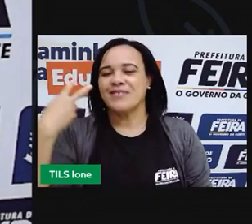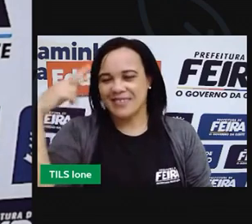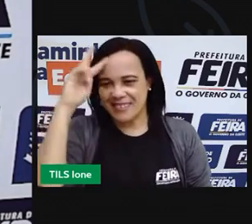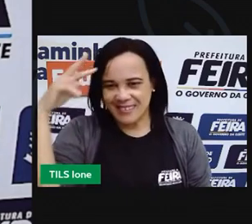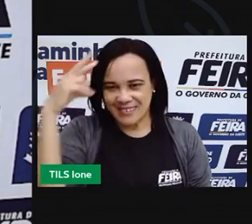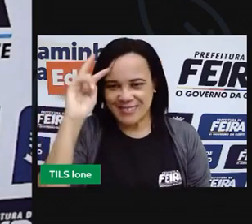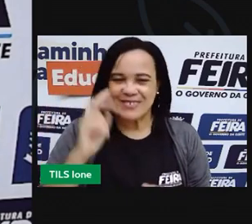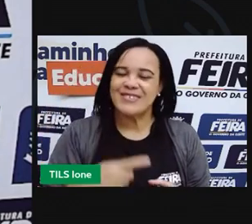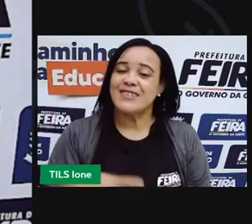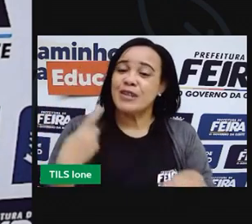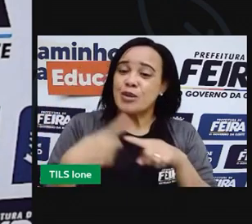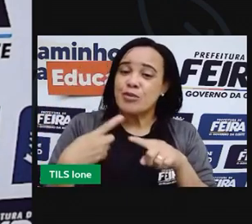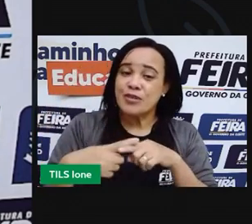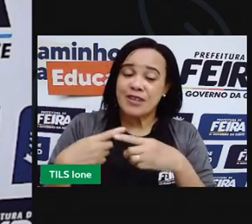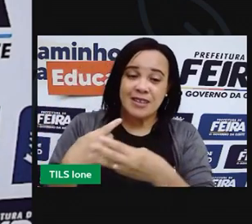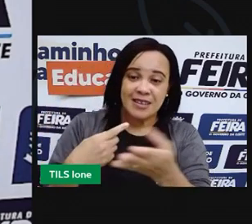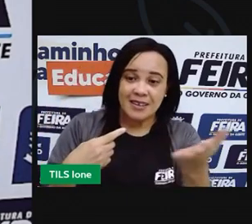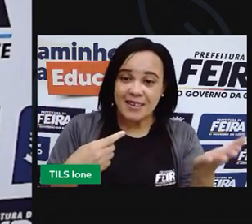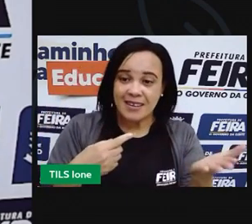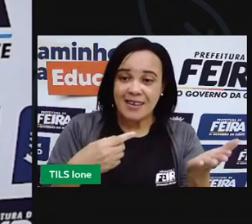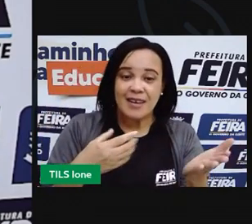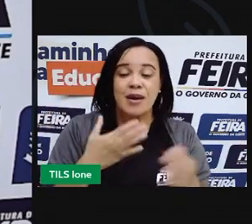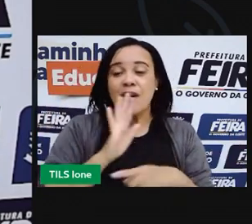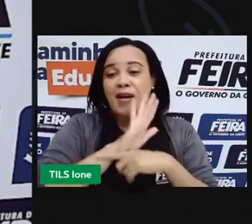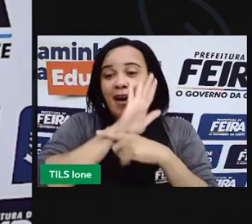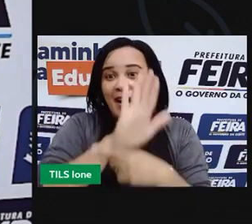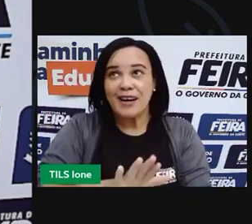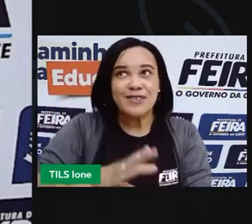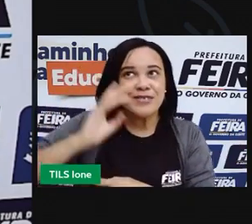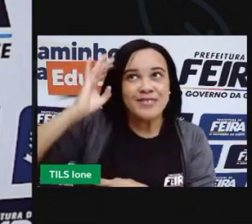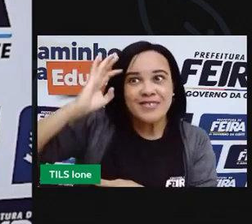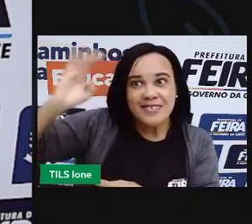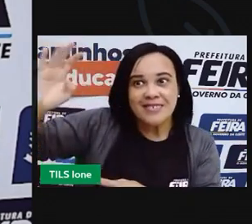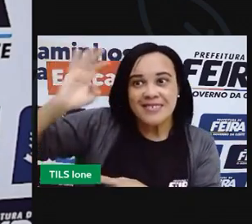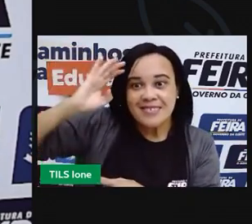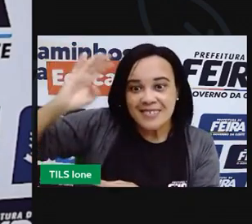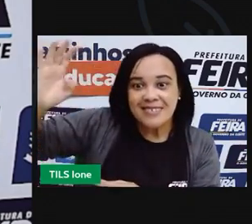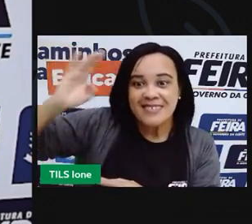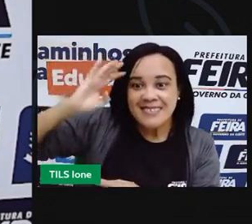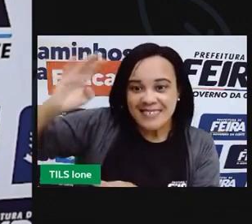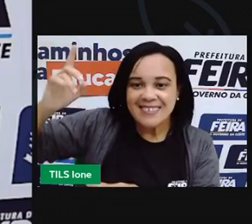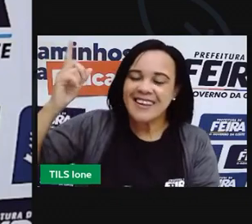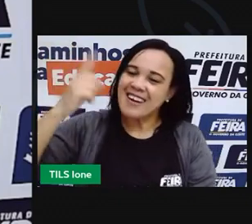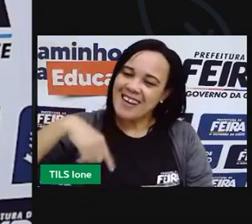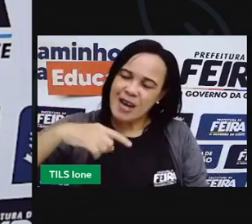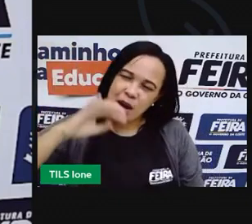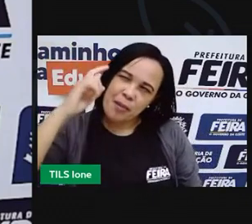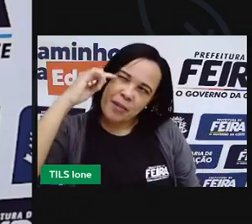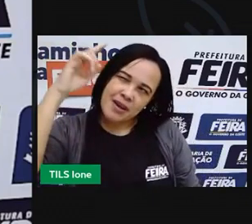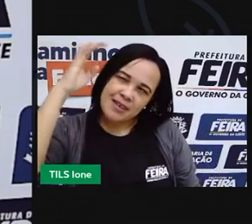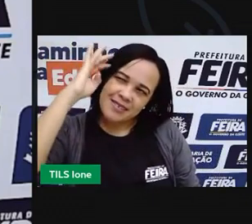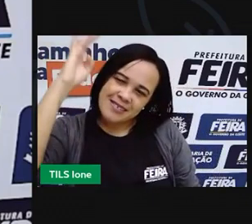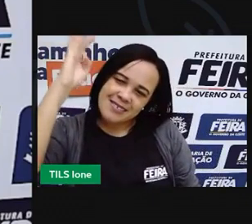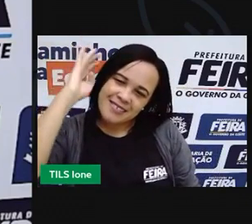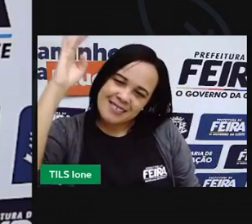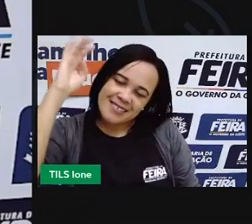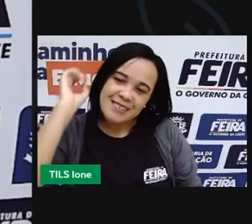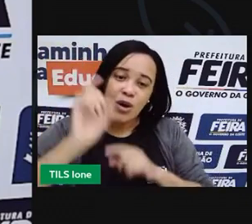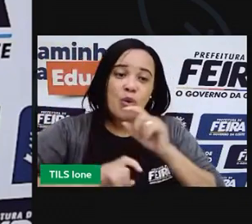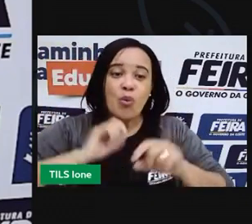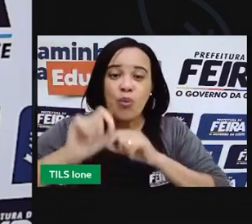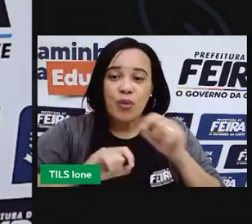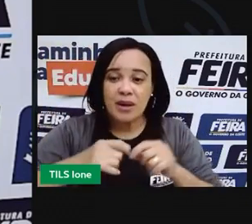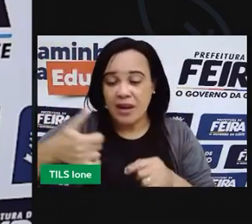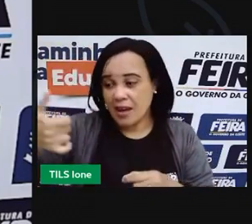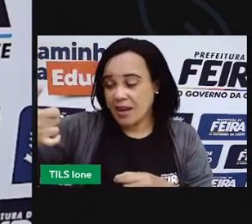conta, a imaginação. E, tá vendo esse borrifador aqui? A gente vai utilizar